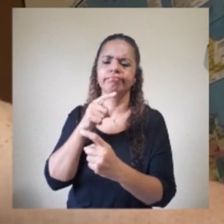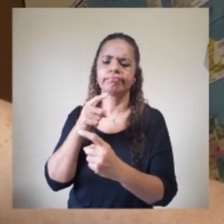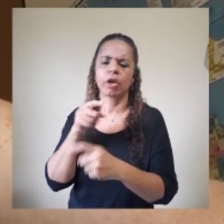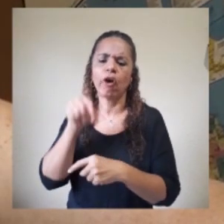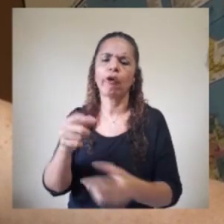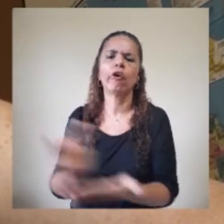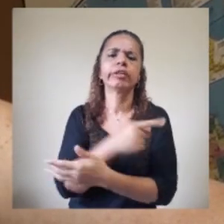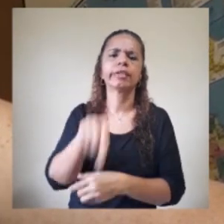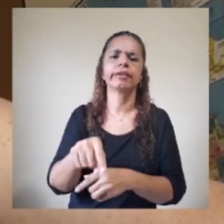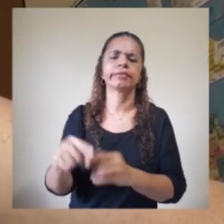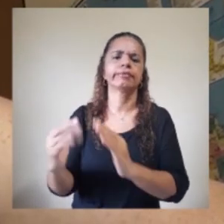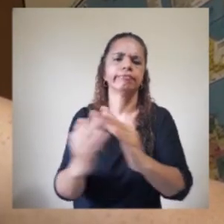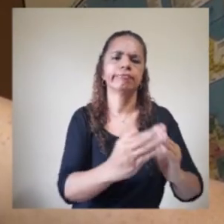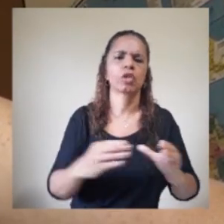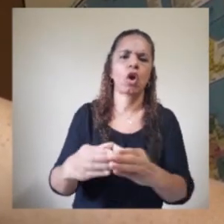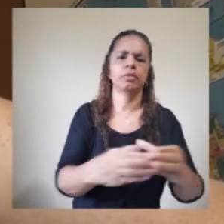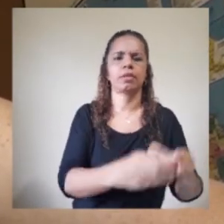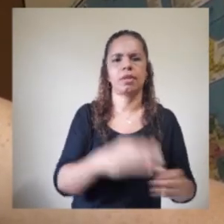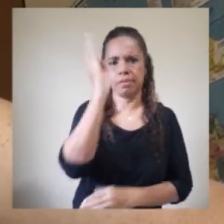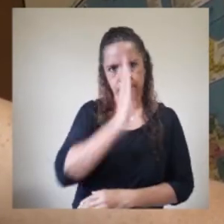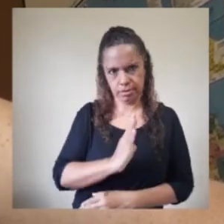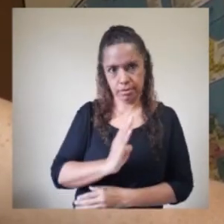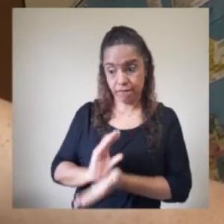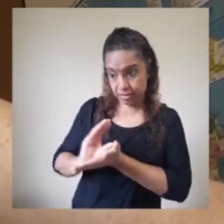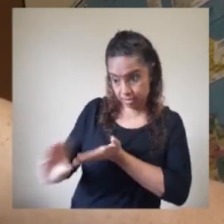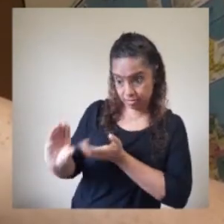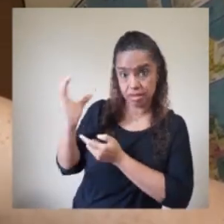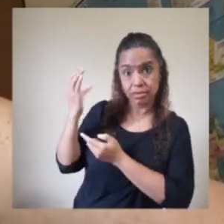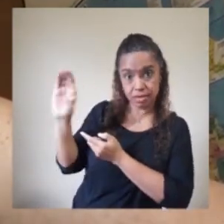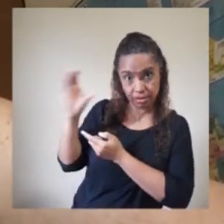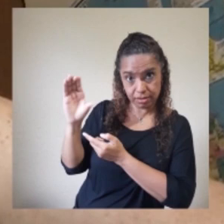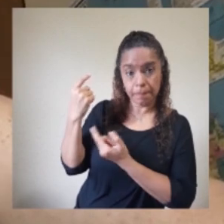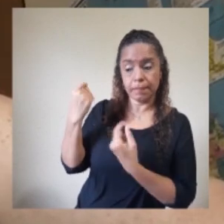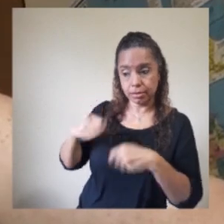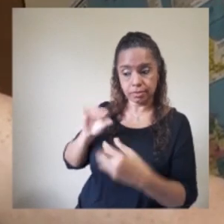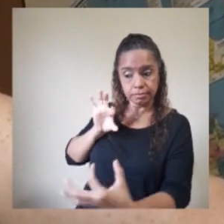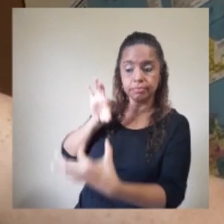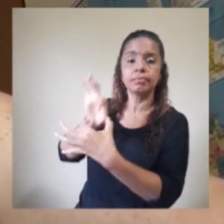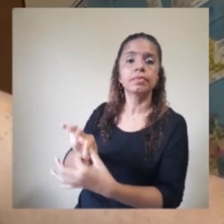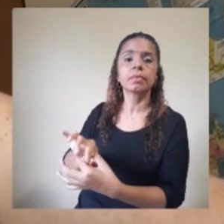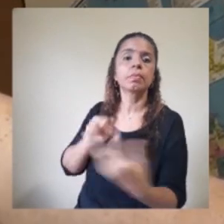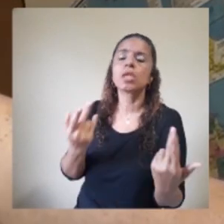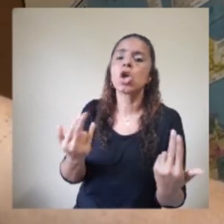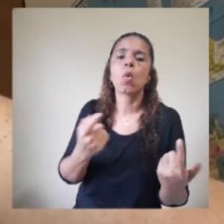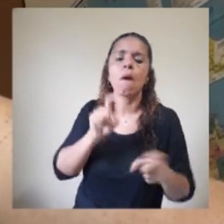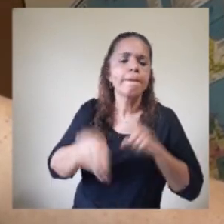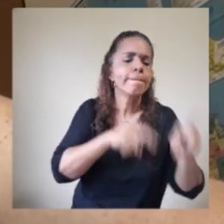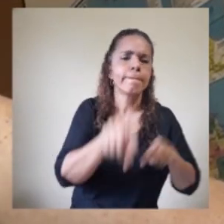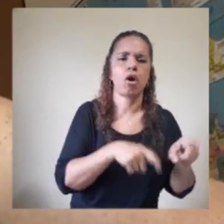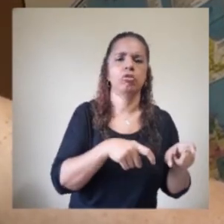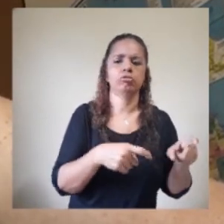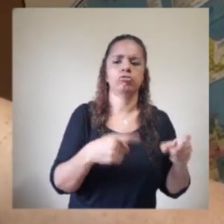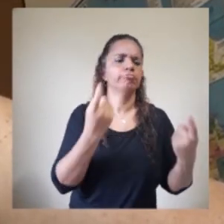comunidades brasileiras. O financiamento para a ciência deve ser direcionado da mesma forma que os